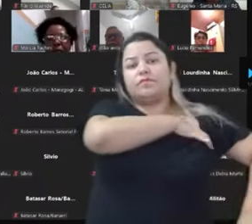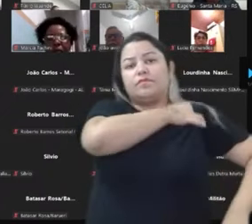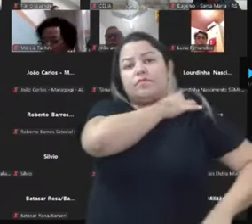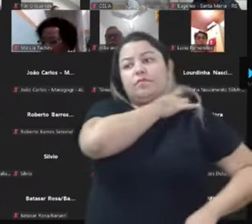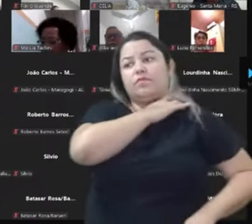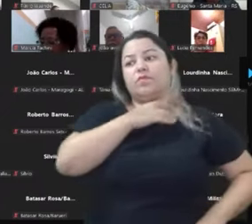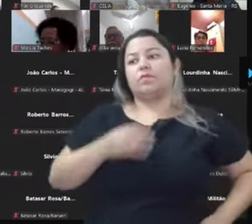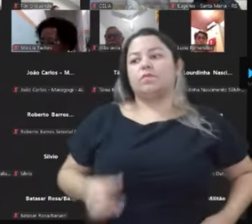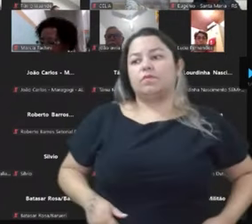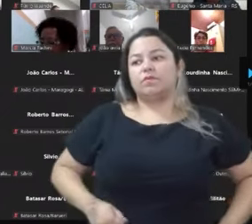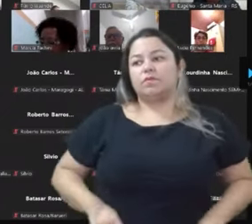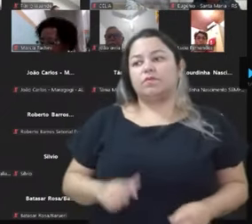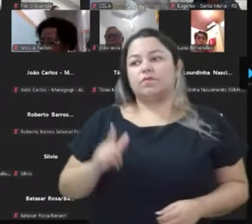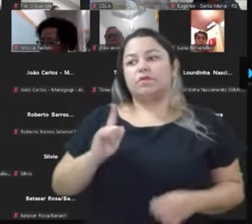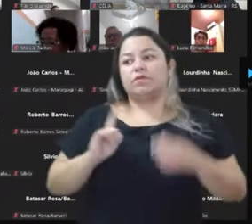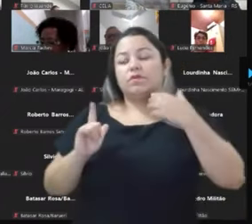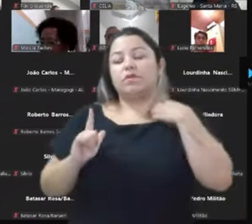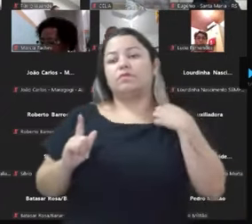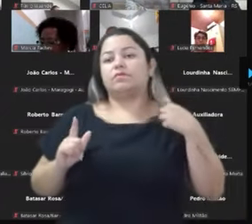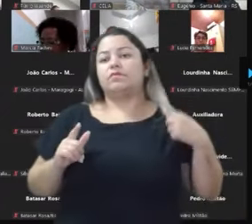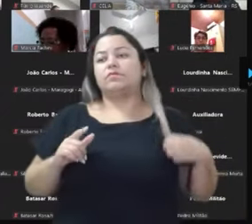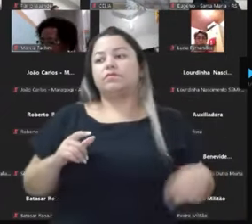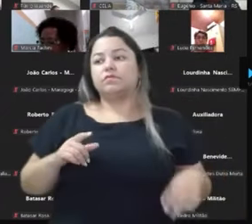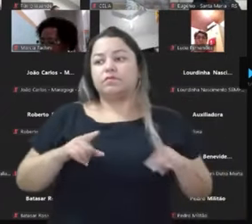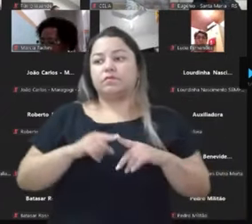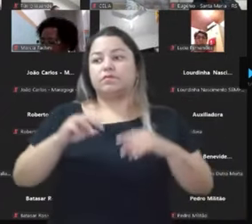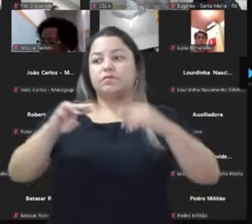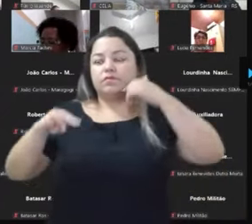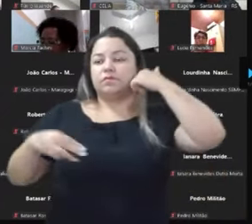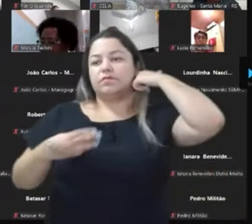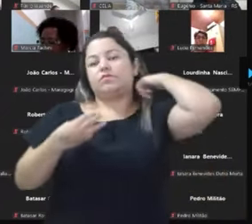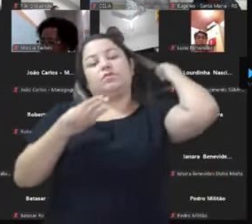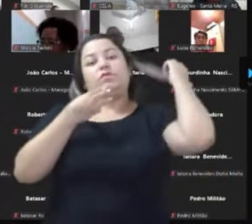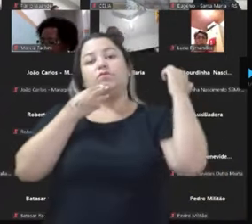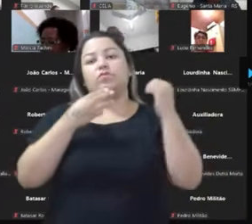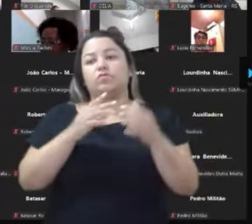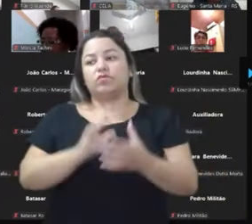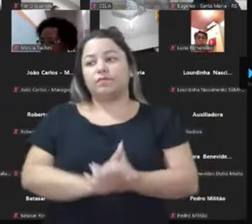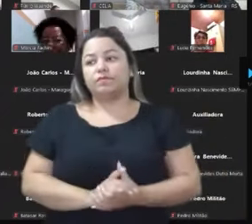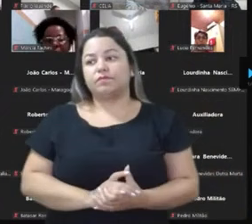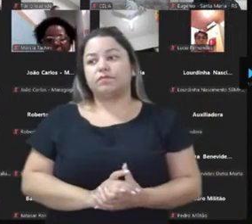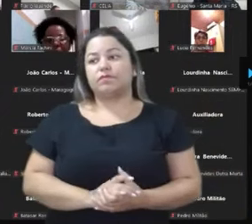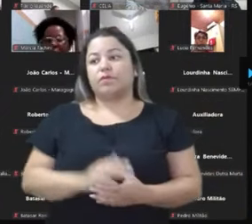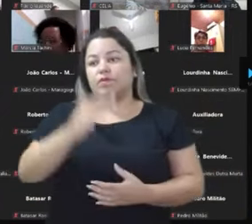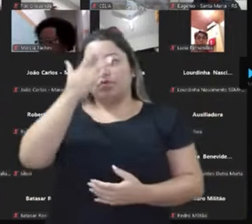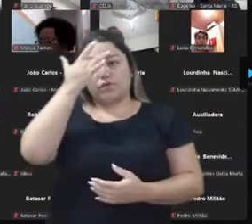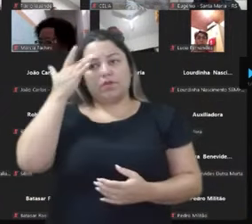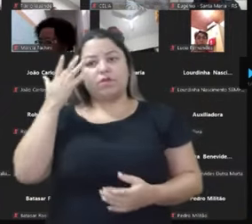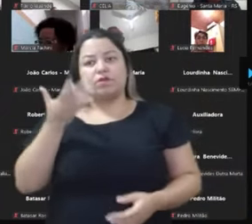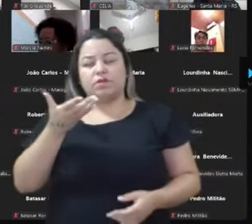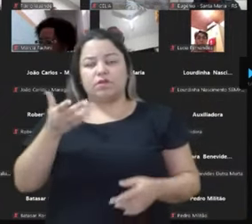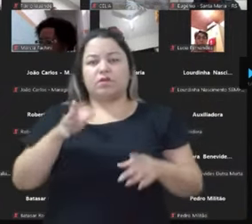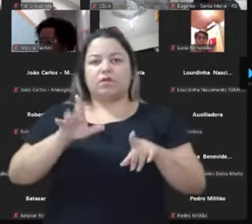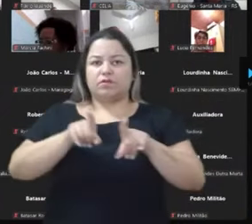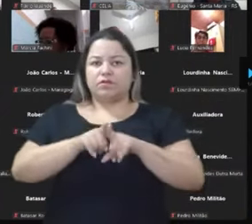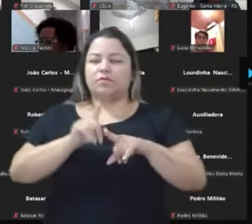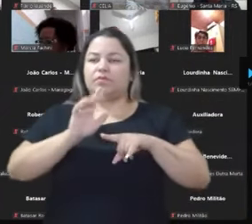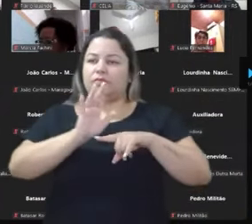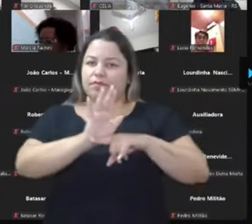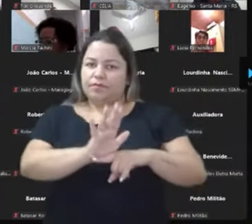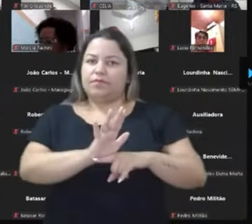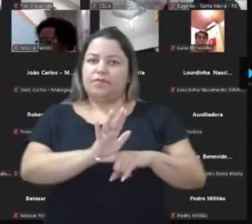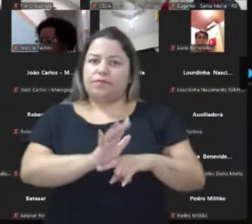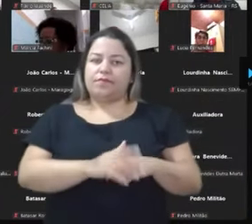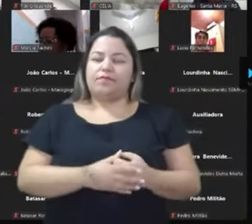porque nós temos centenas ou milhões, centenas de milhares ou milhões de pessoas que querem se voluntariar para